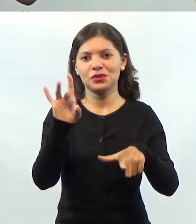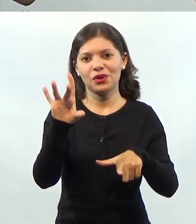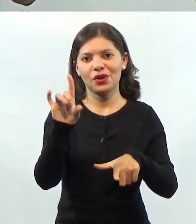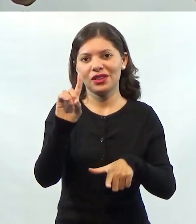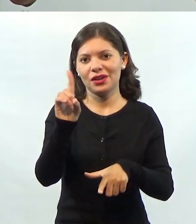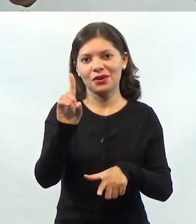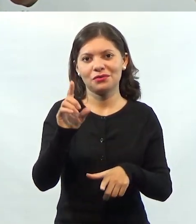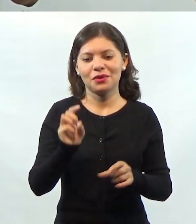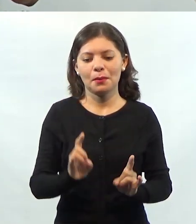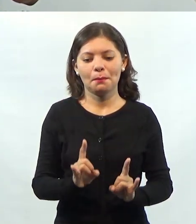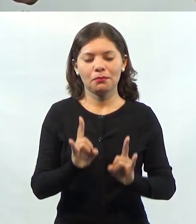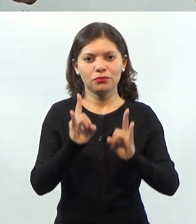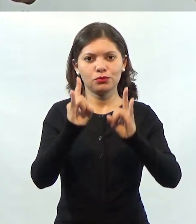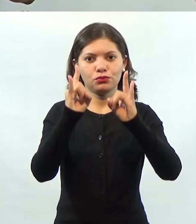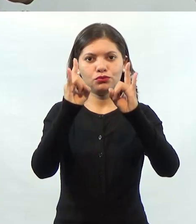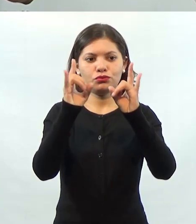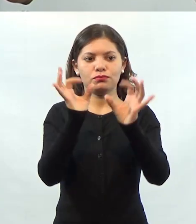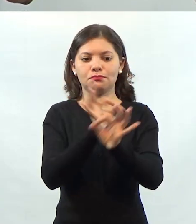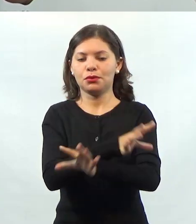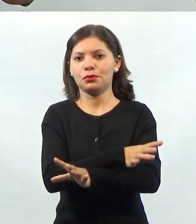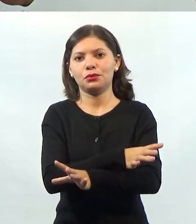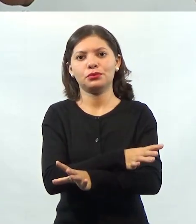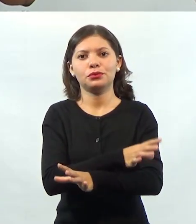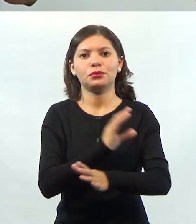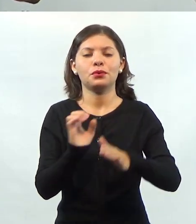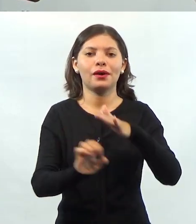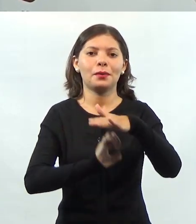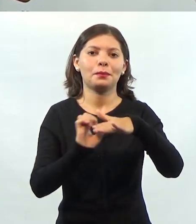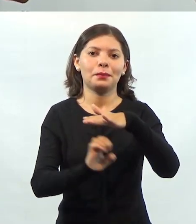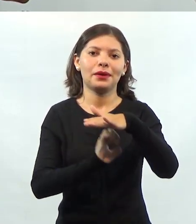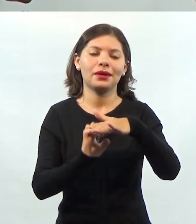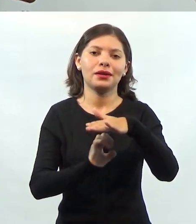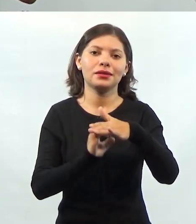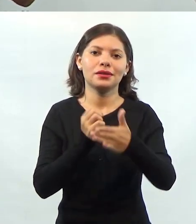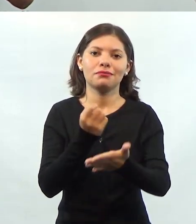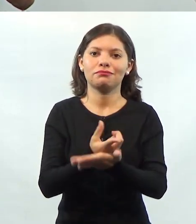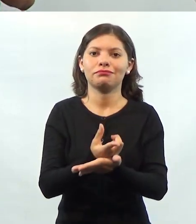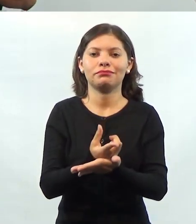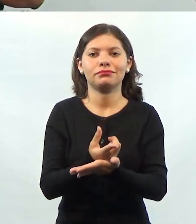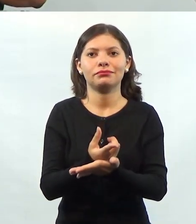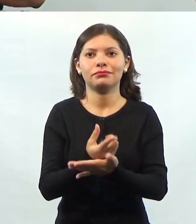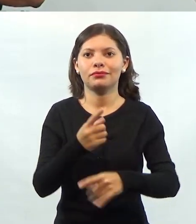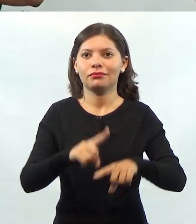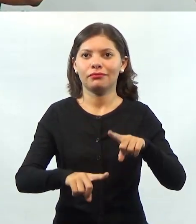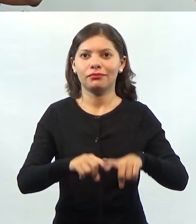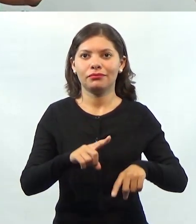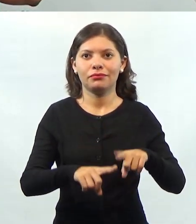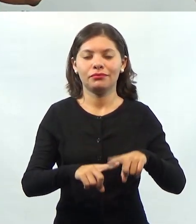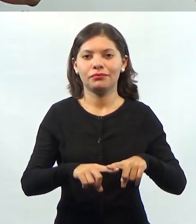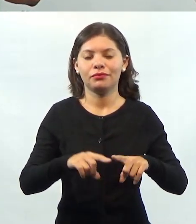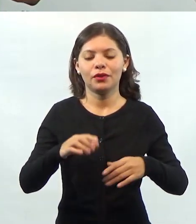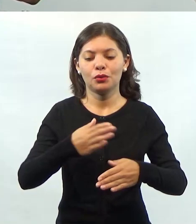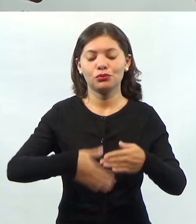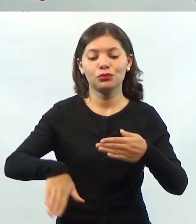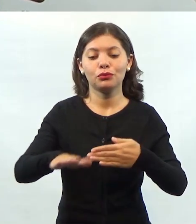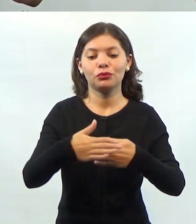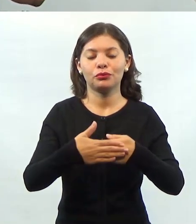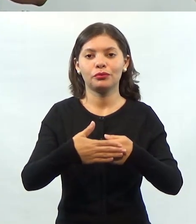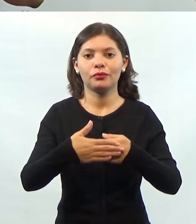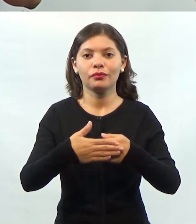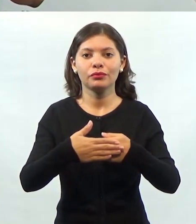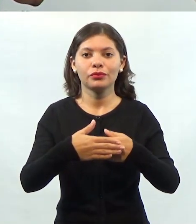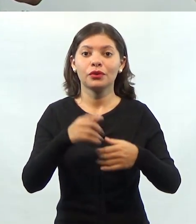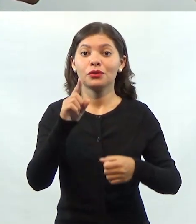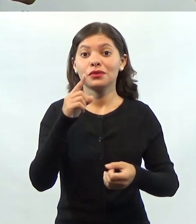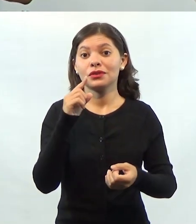apartamento pronto, a empresa foi responsável por gerenciar a obra, comprar os materiais e entregar o apartamento pronto. Quando você